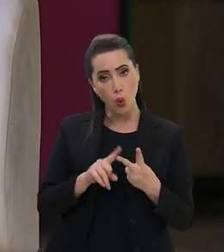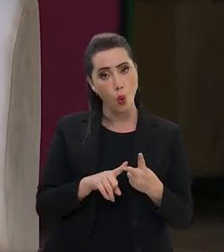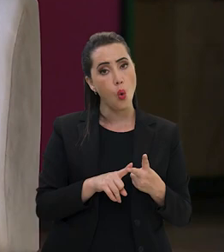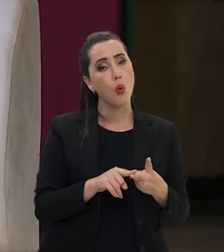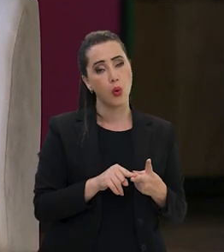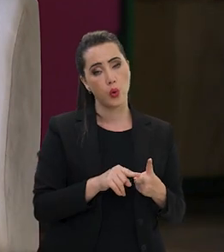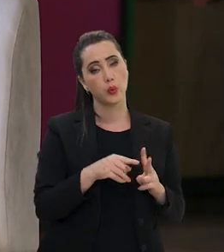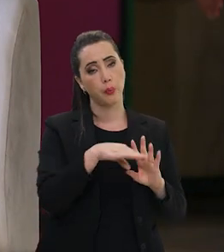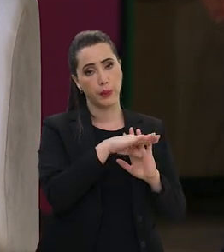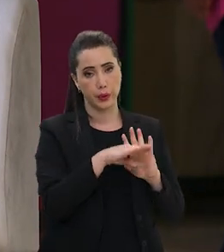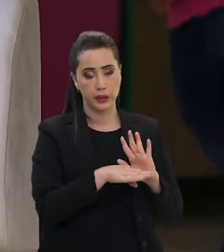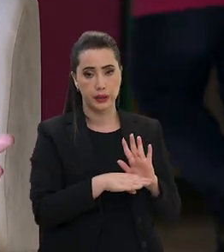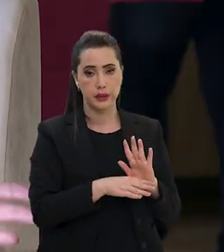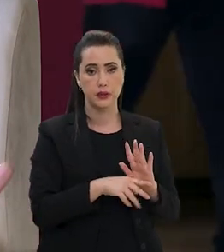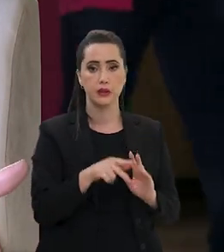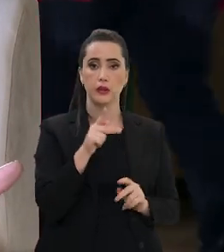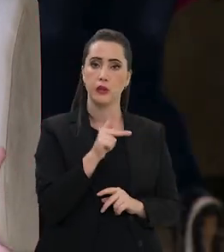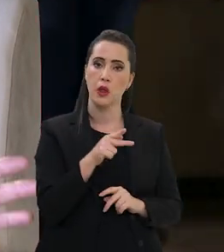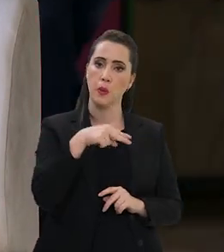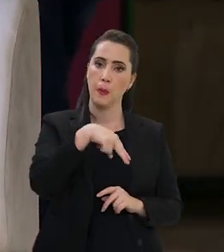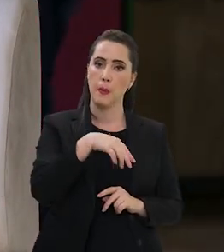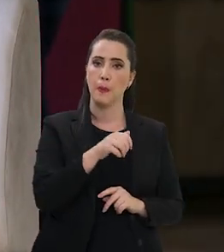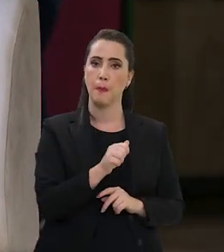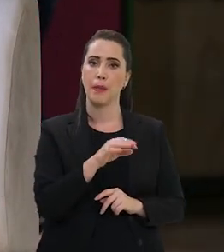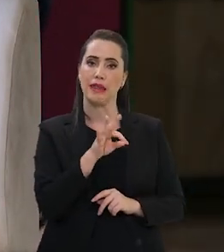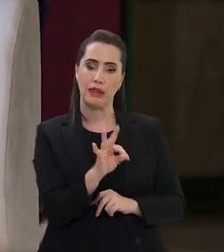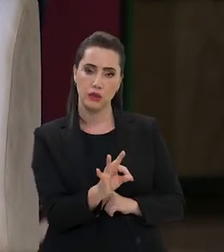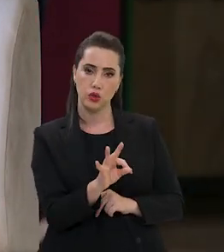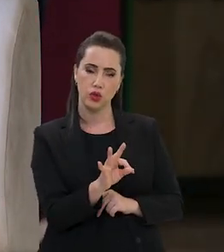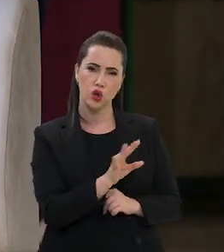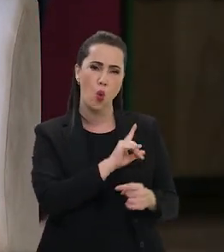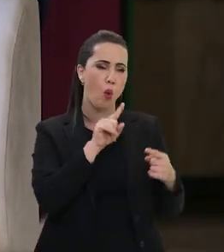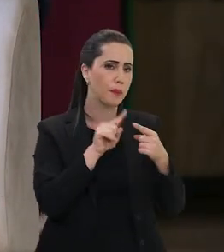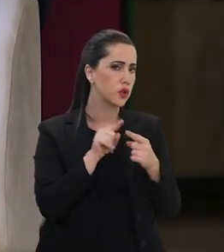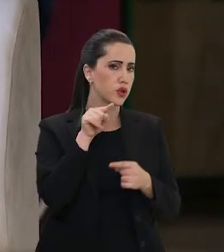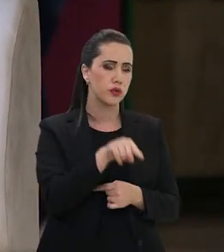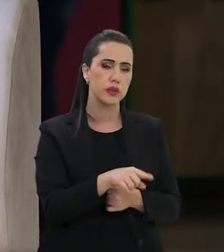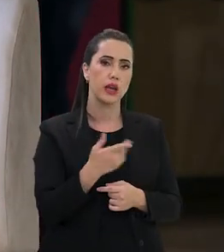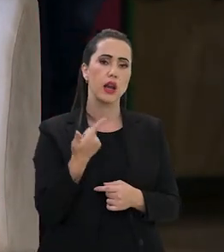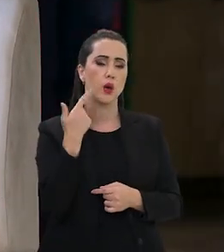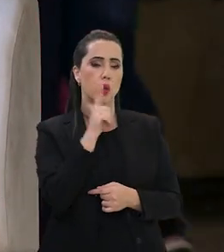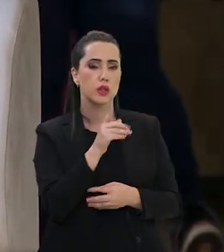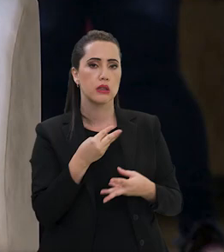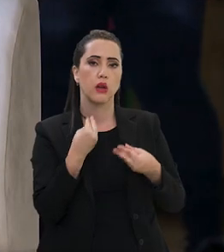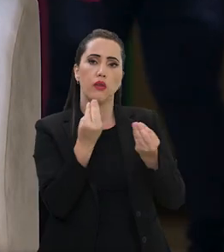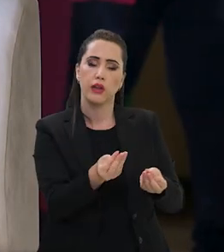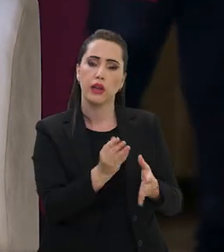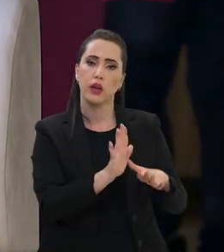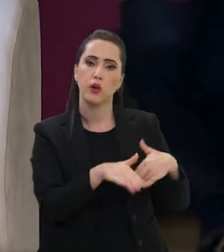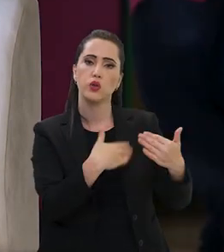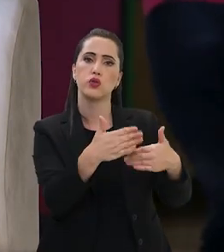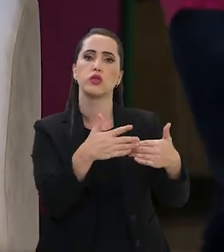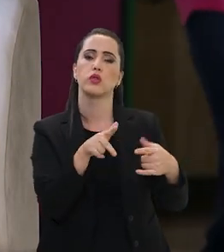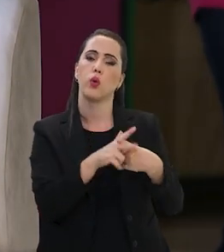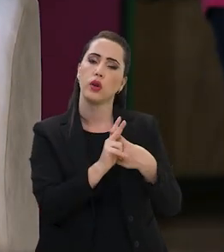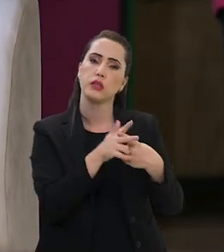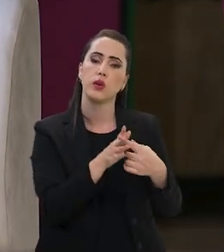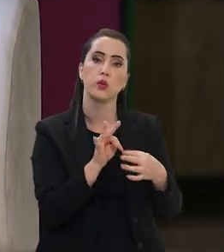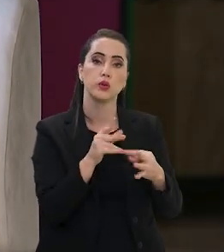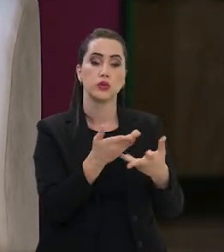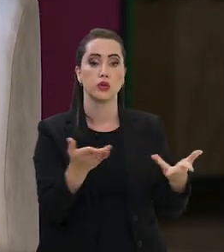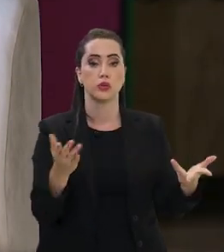nós temos um outro programa chamado PENAT. O PENAT, ele está mais vocacionado a atender, digamos, a